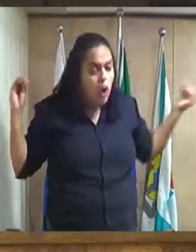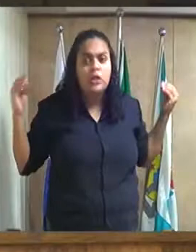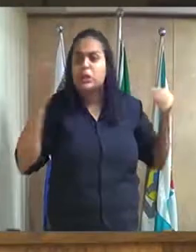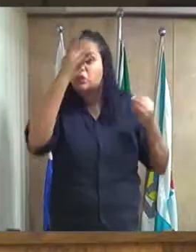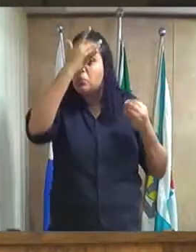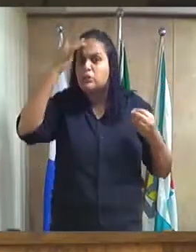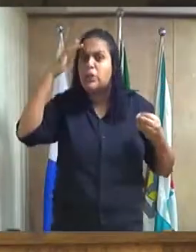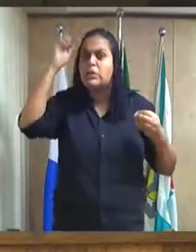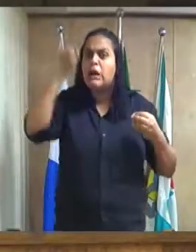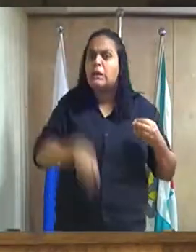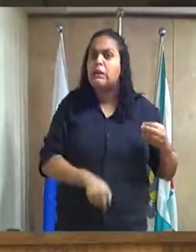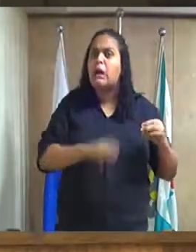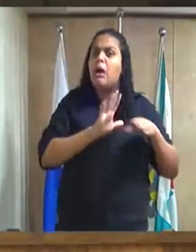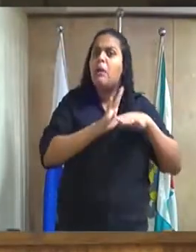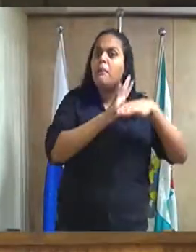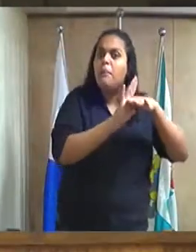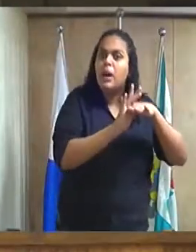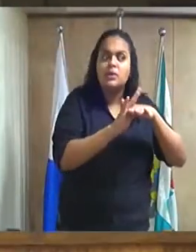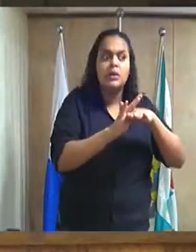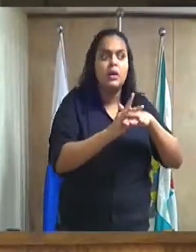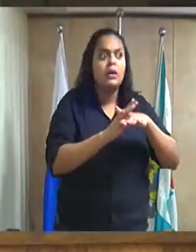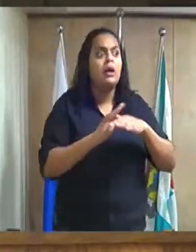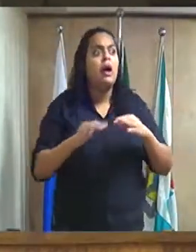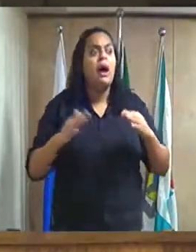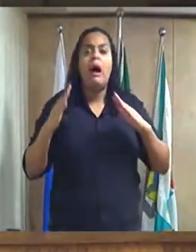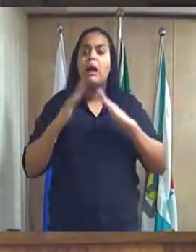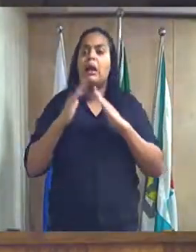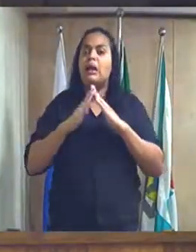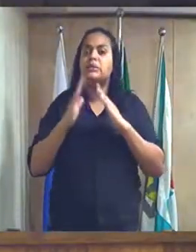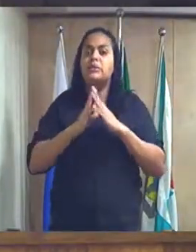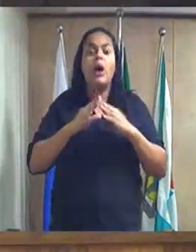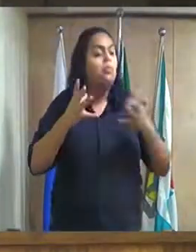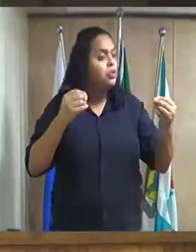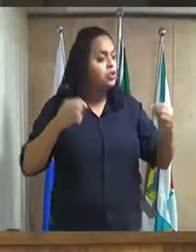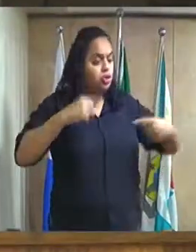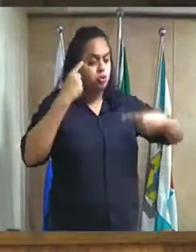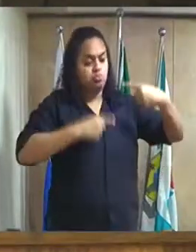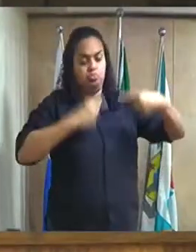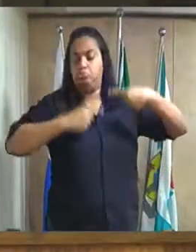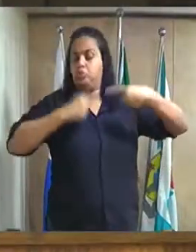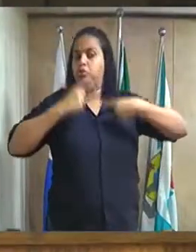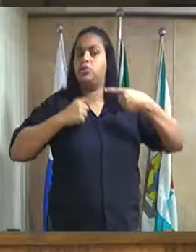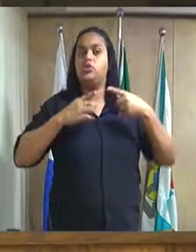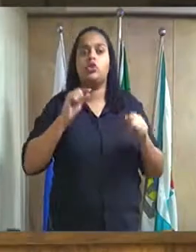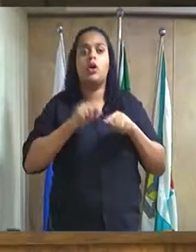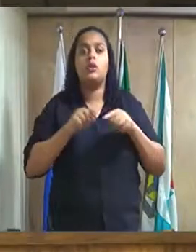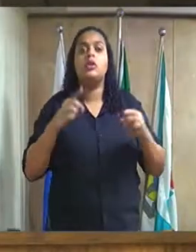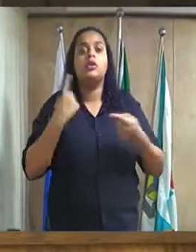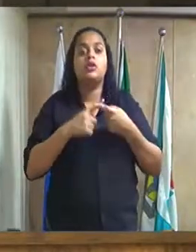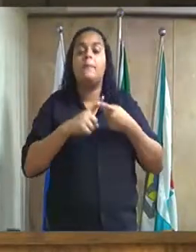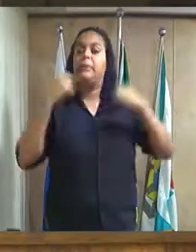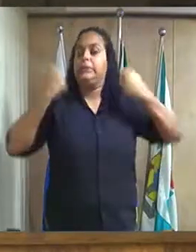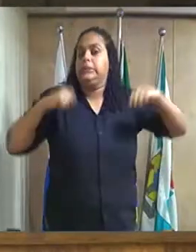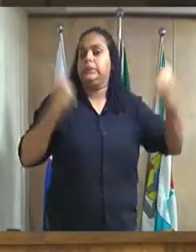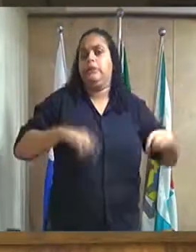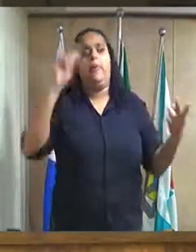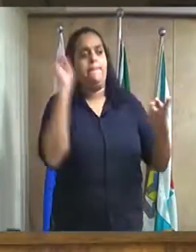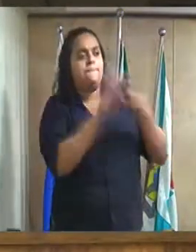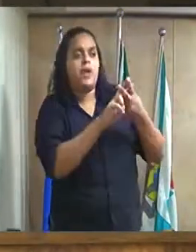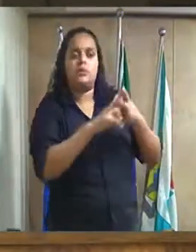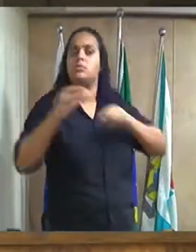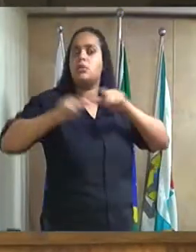o intuito então de trabalhar em causa própria muitos políticos que deveriam estar atrás das grades estão